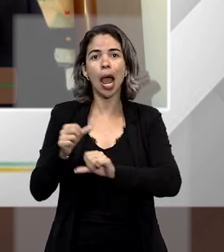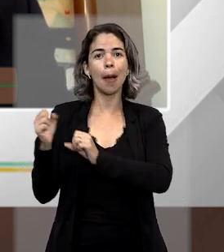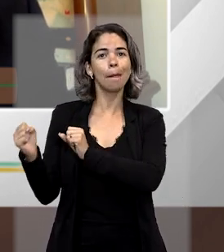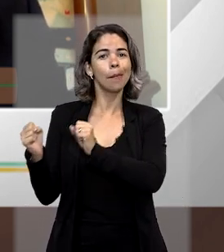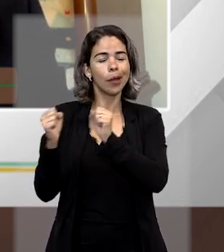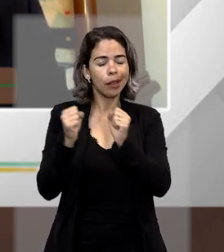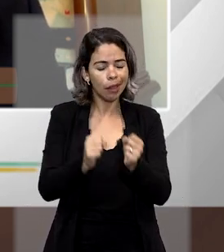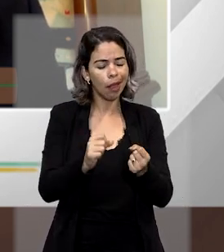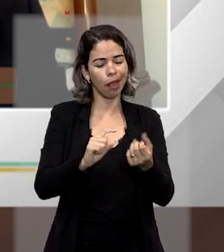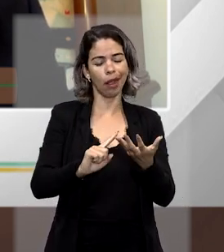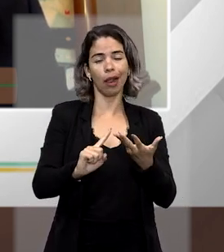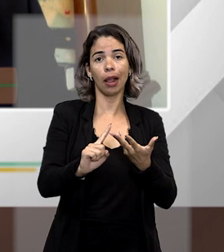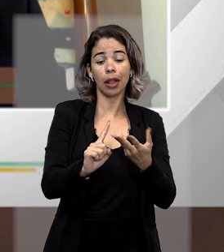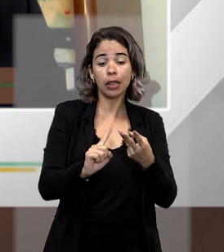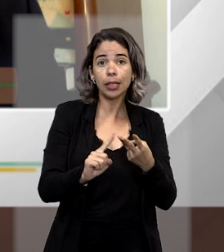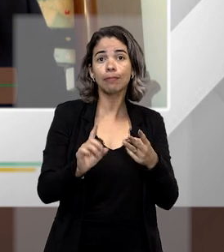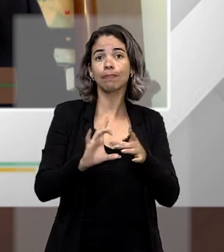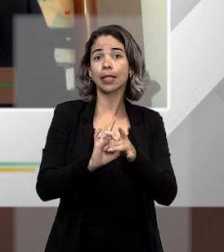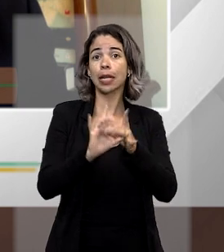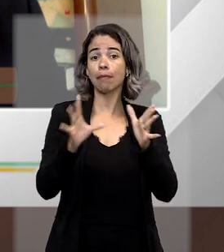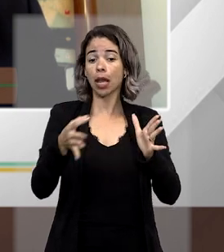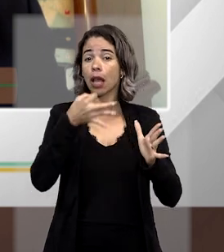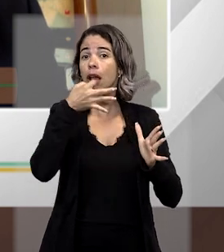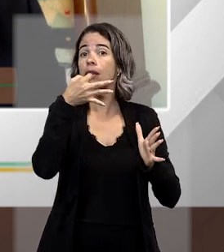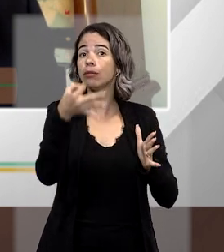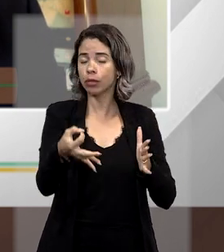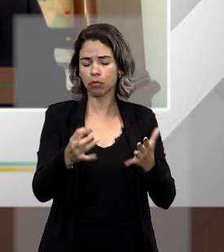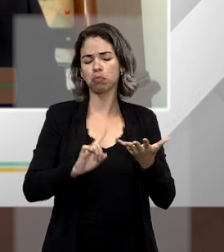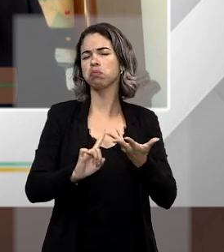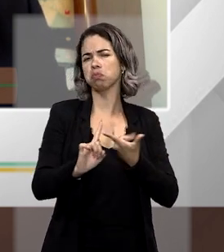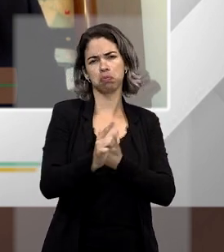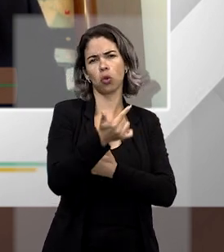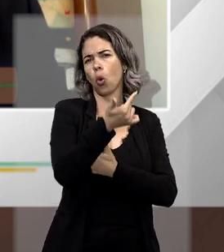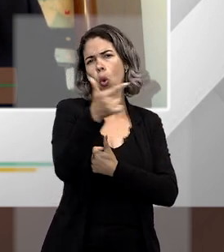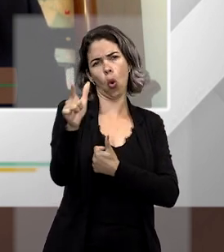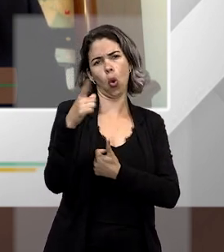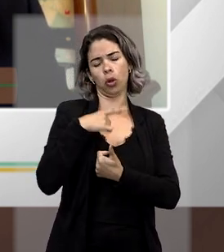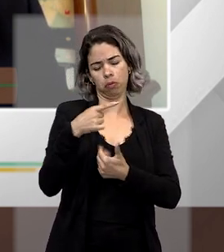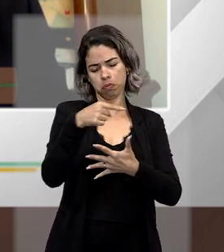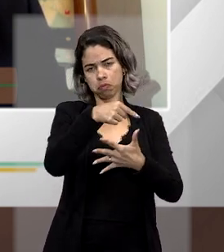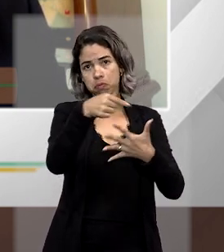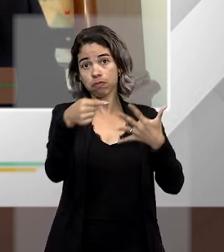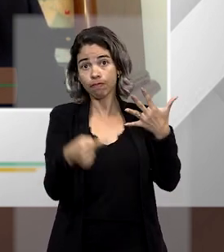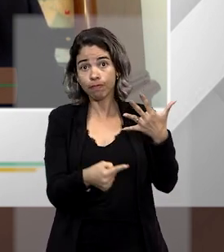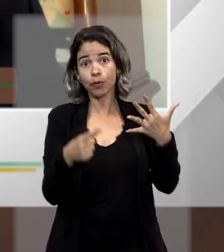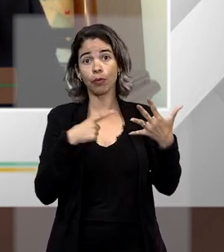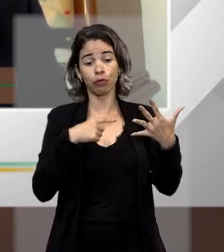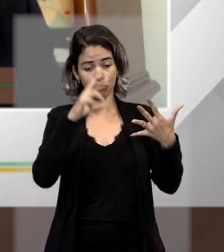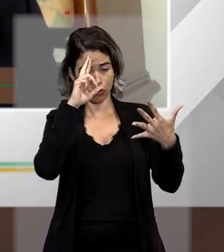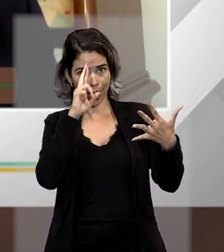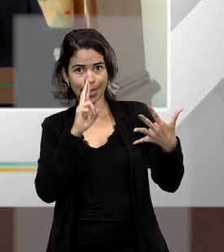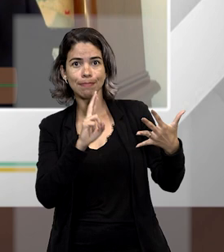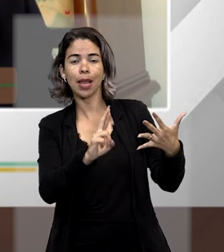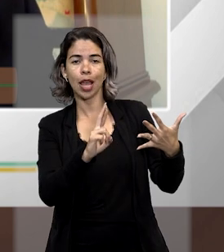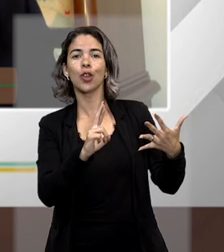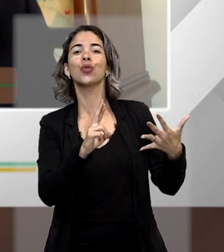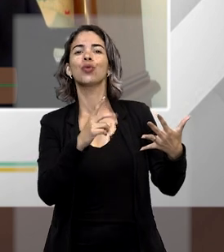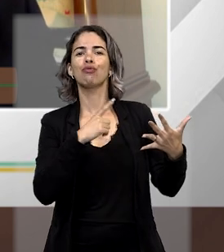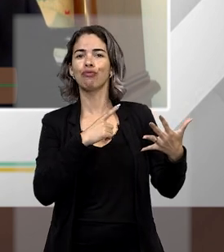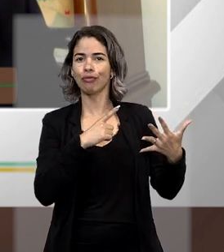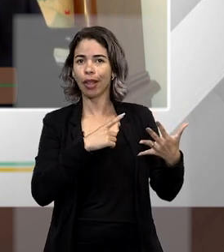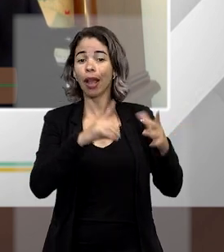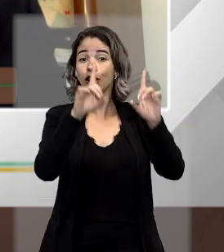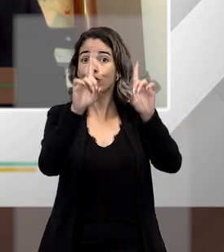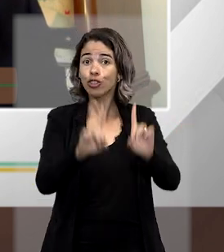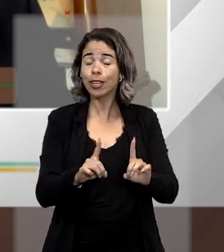poder, enfim, à liberdade de expressão, enfim, um respeito a uma série de